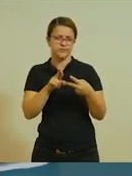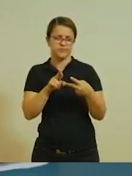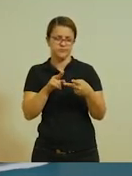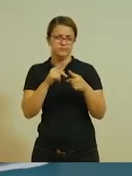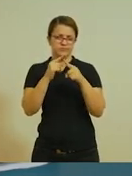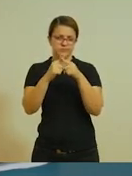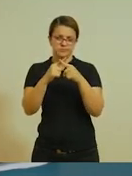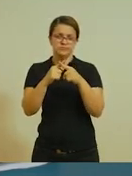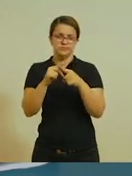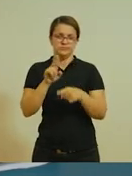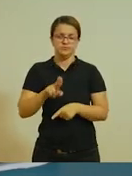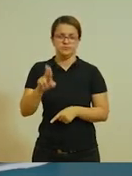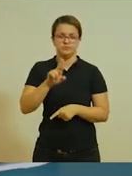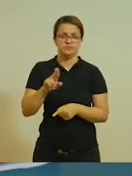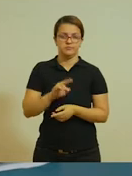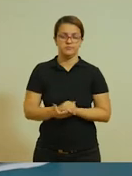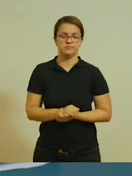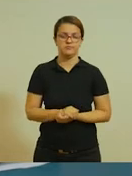usando a multiplicação.